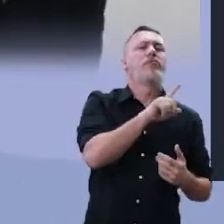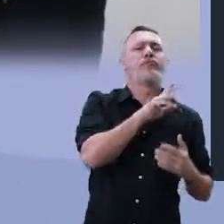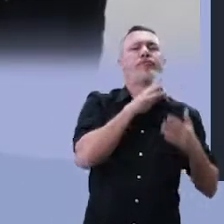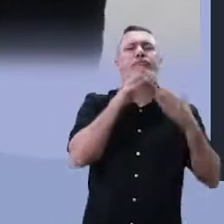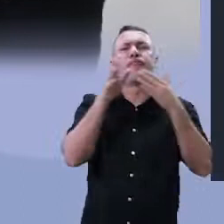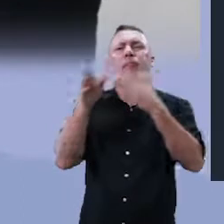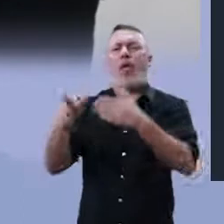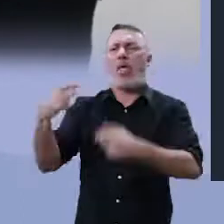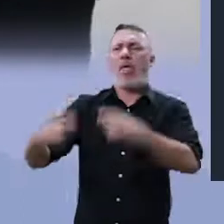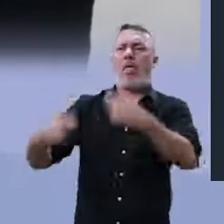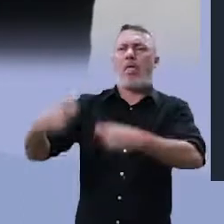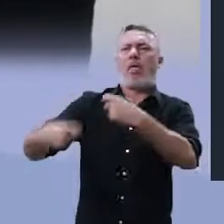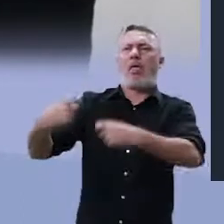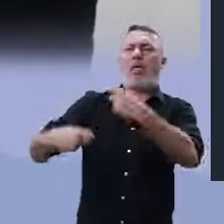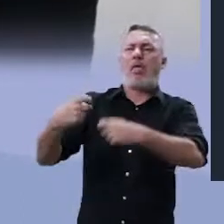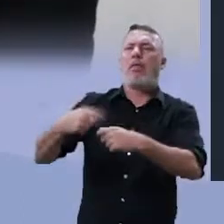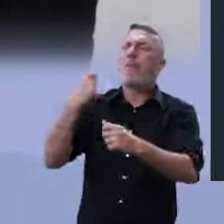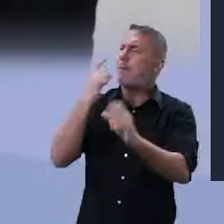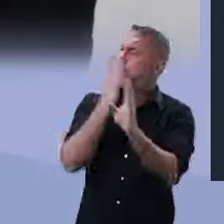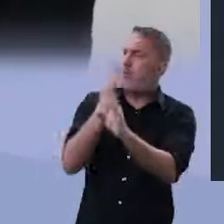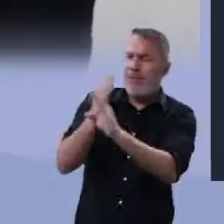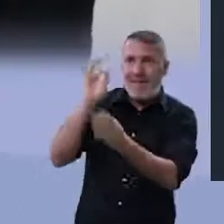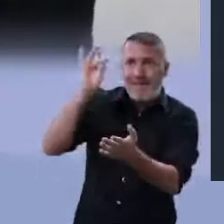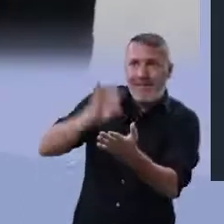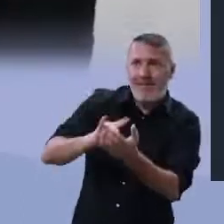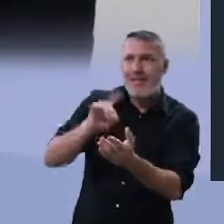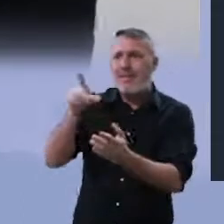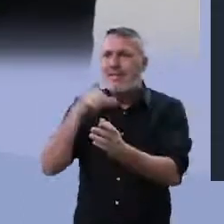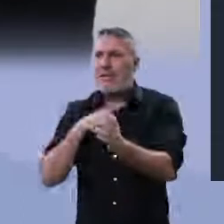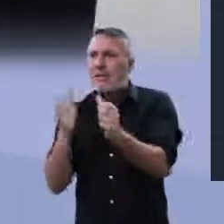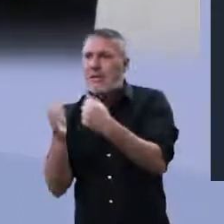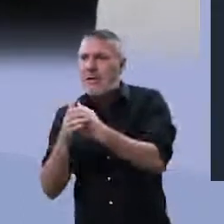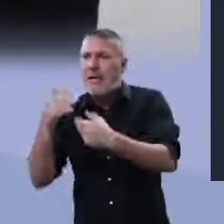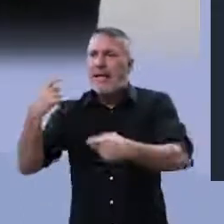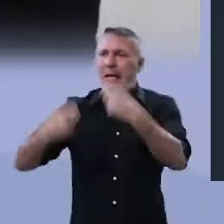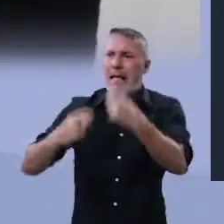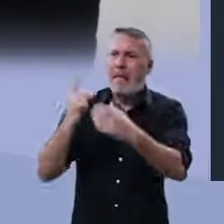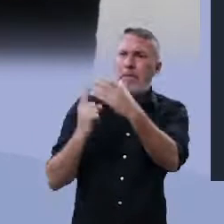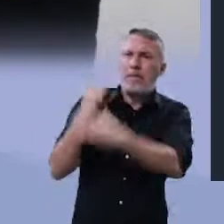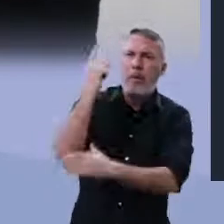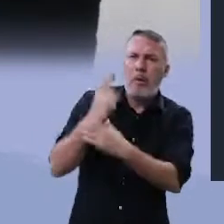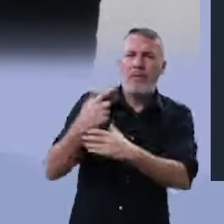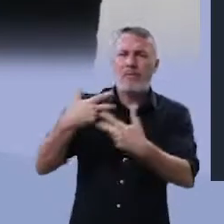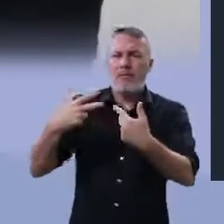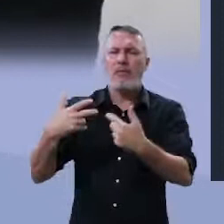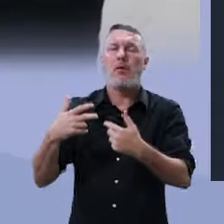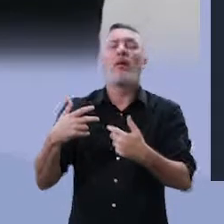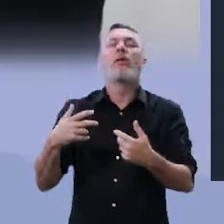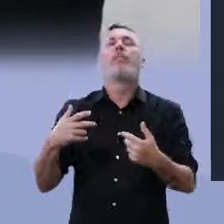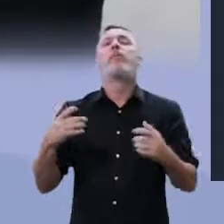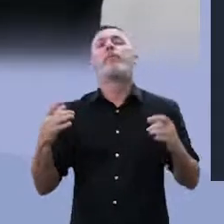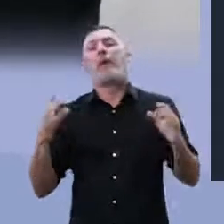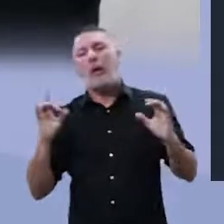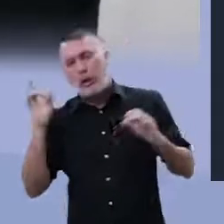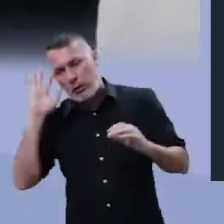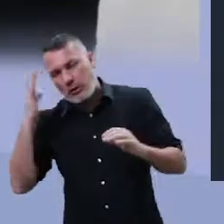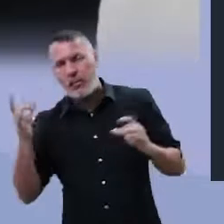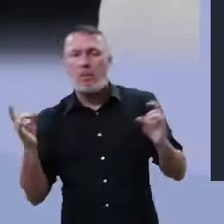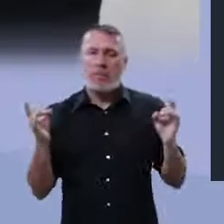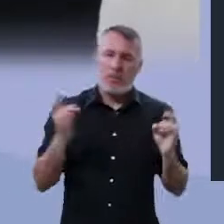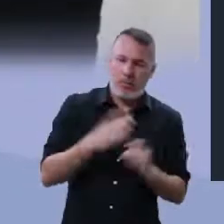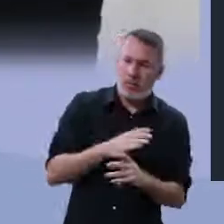comprovar, por meio de seus soldados, comprovar a veracidade dessas informações. Confusões